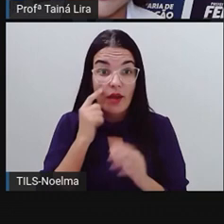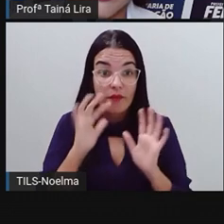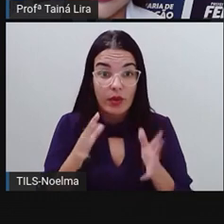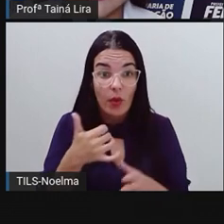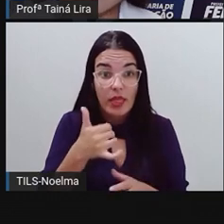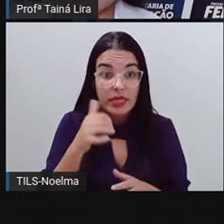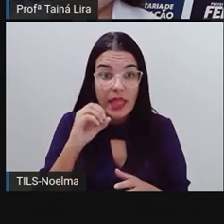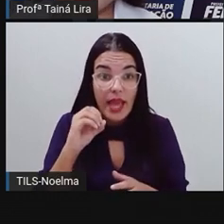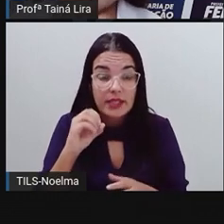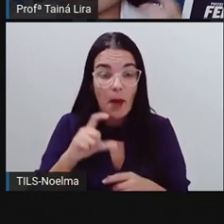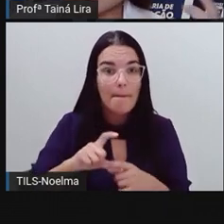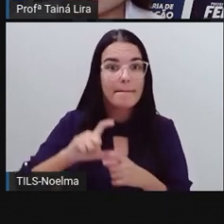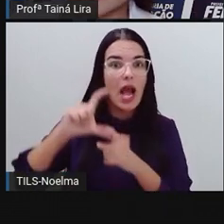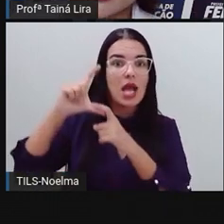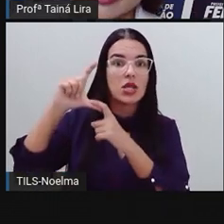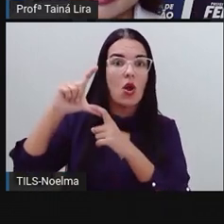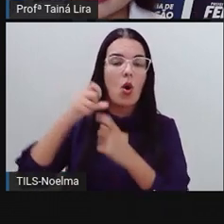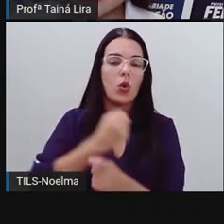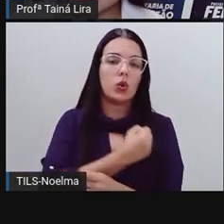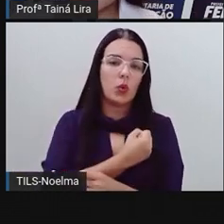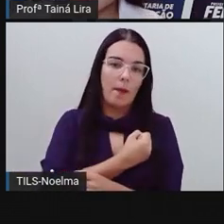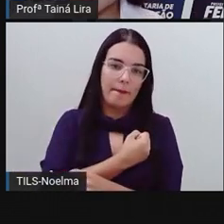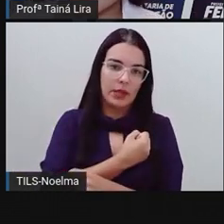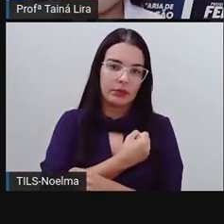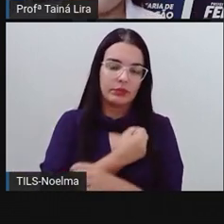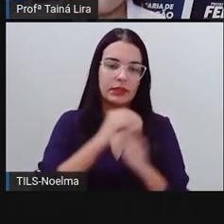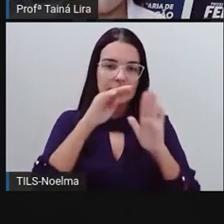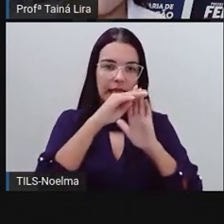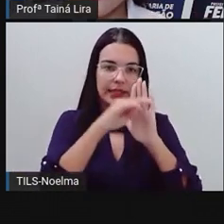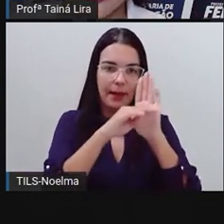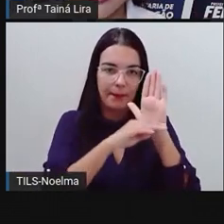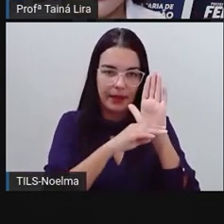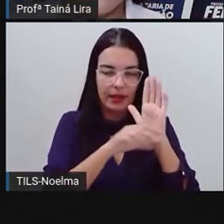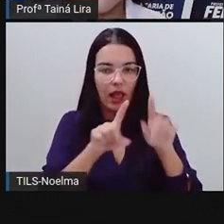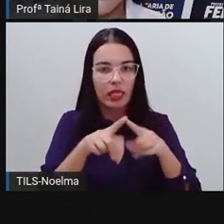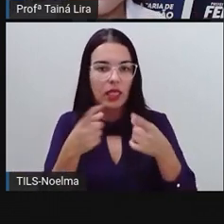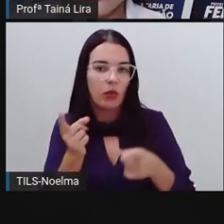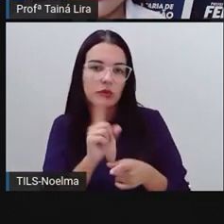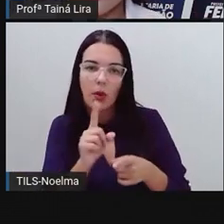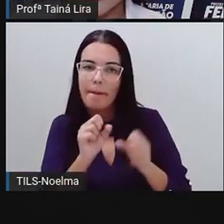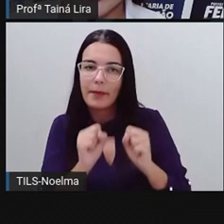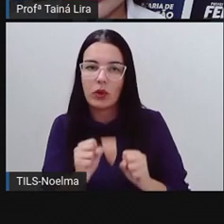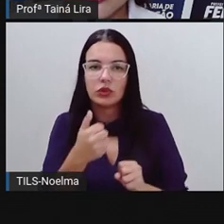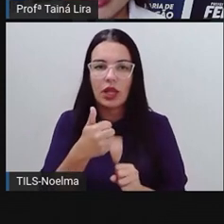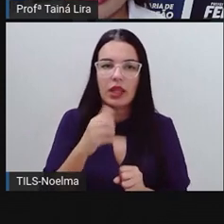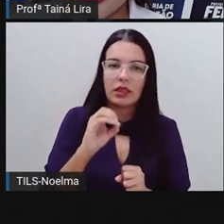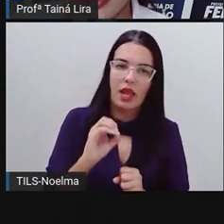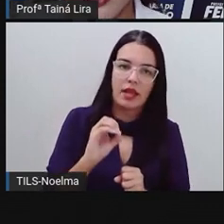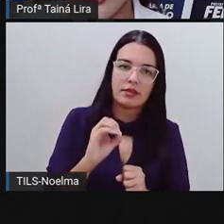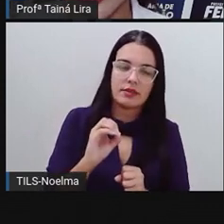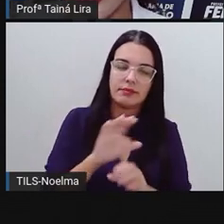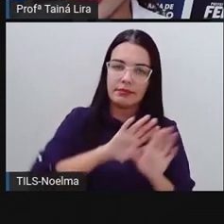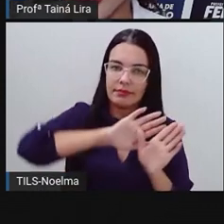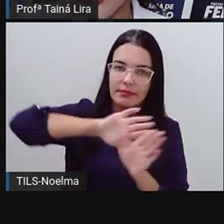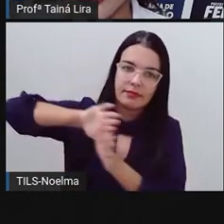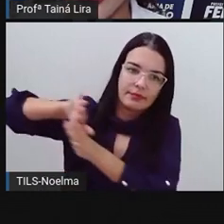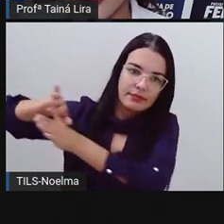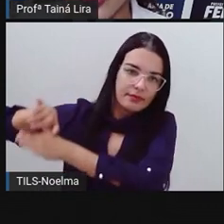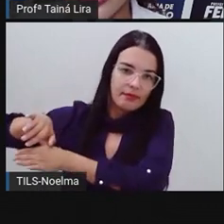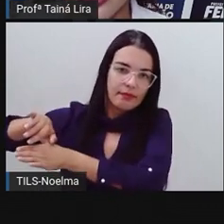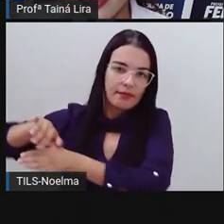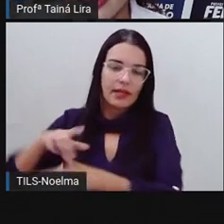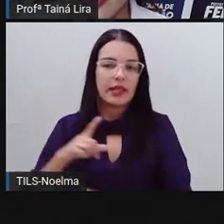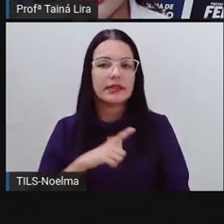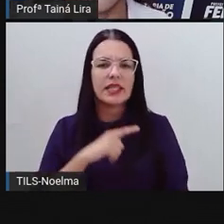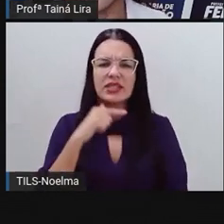o número, né, maior que temos aí nessa tabela. Então, não vai poder ser aí o número dez, não vai poder ser alface. Então, gente ainda tem